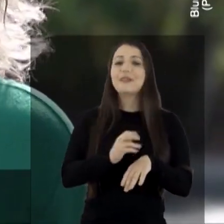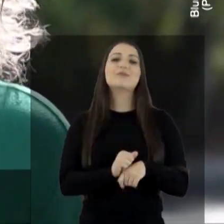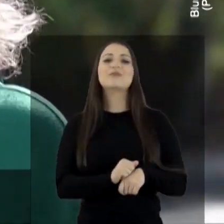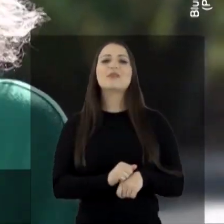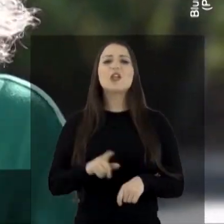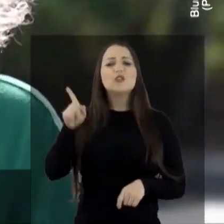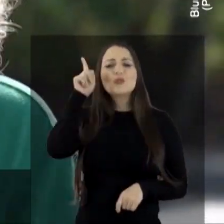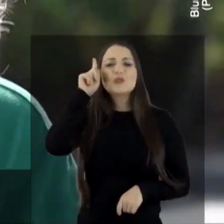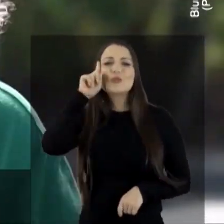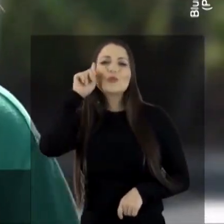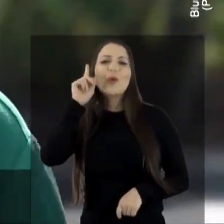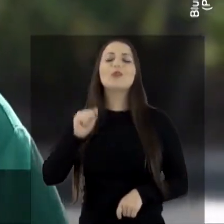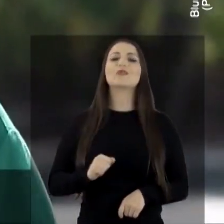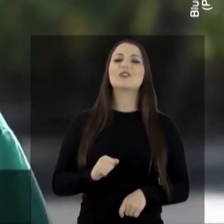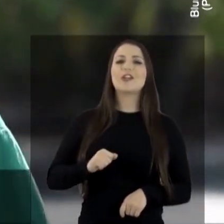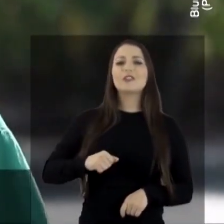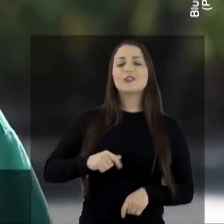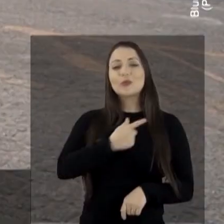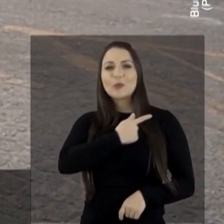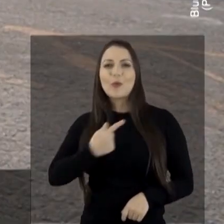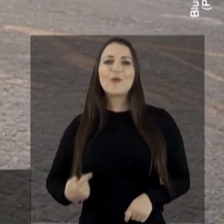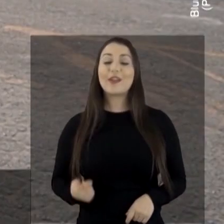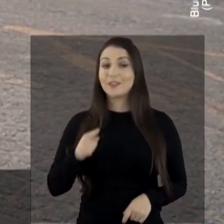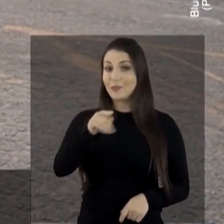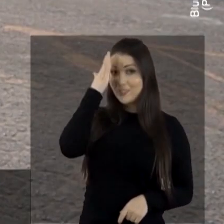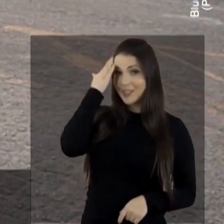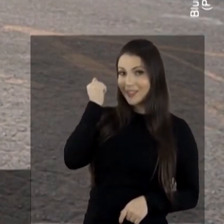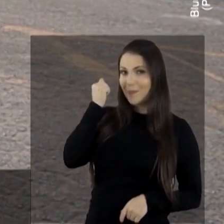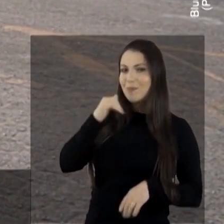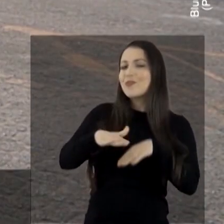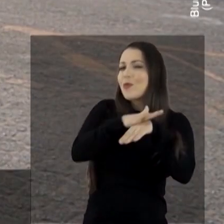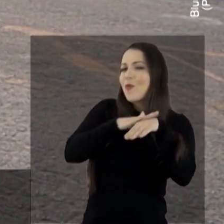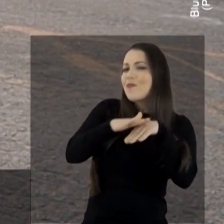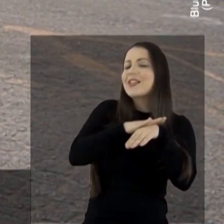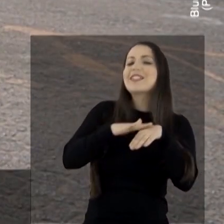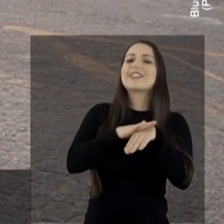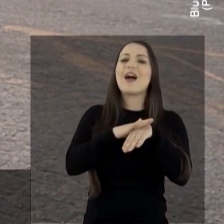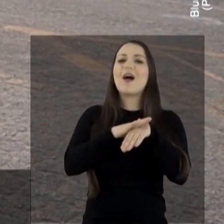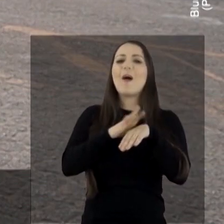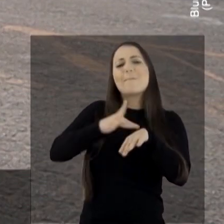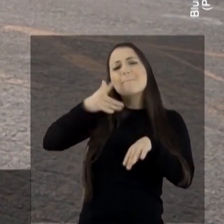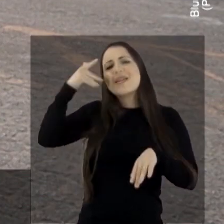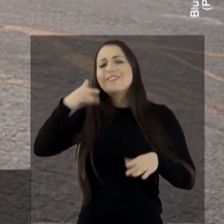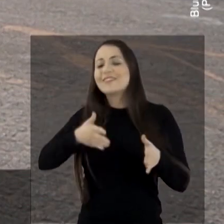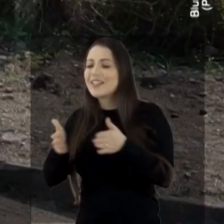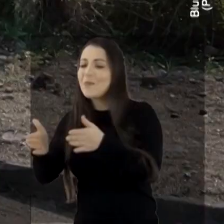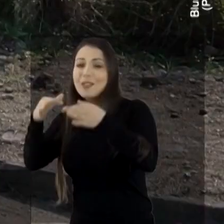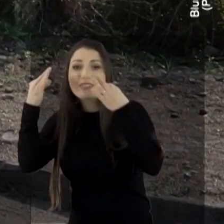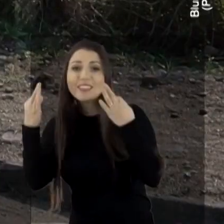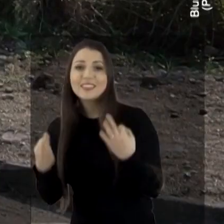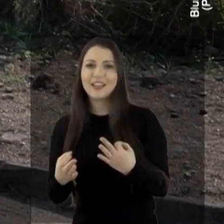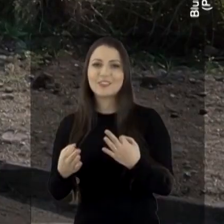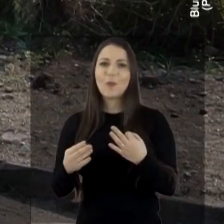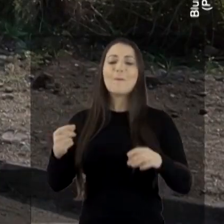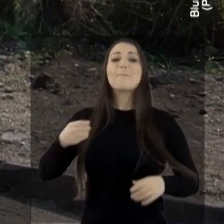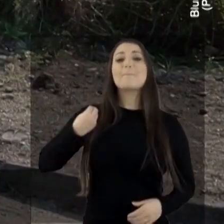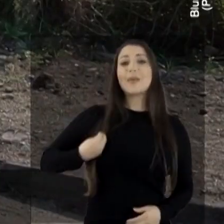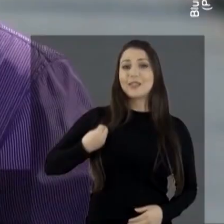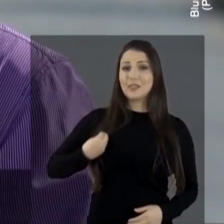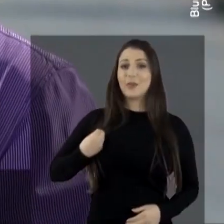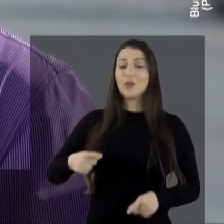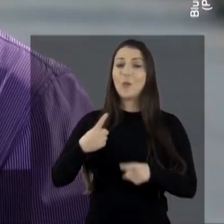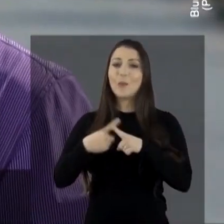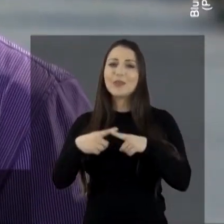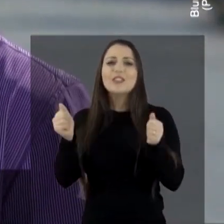fará presente em todos os dias do nosso governo. E você sabe, ouvir é o melhor caminho para acertar. Participação.